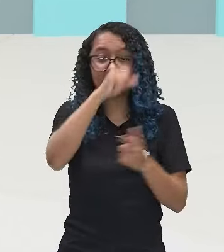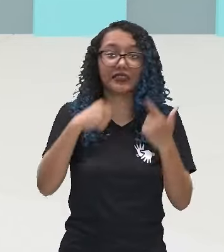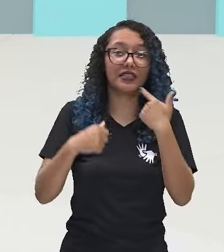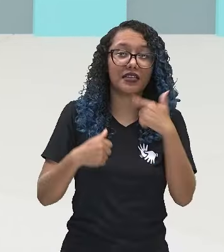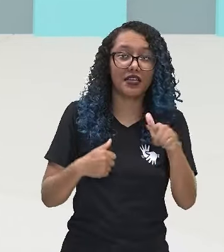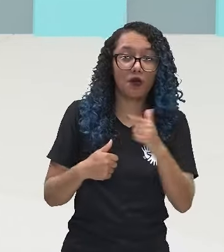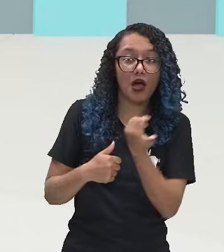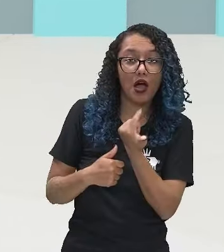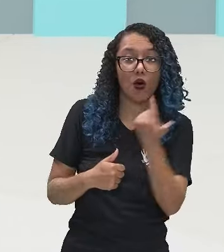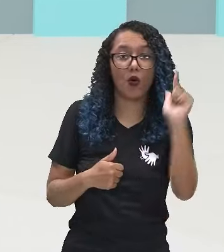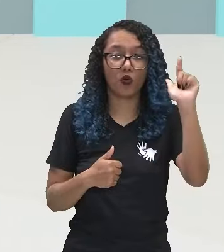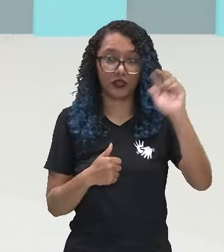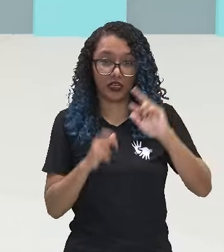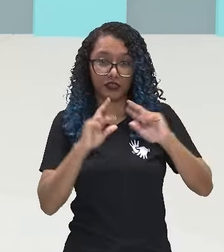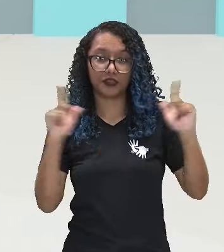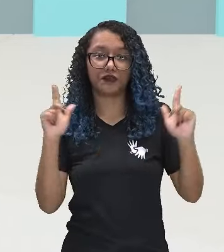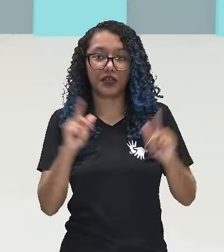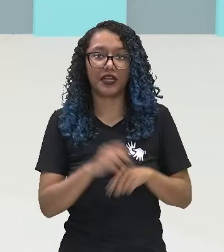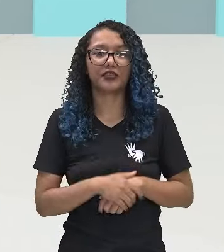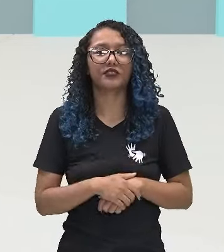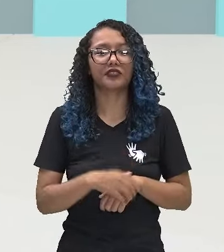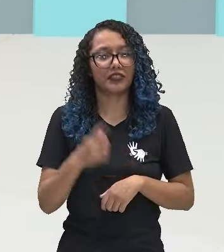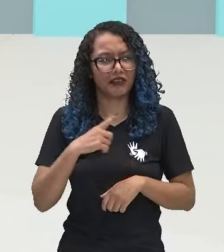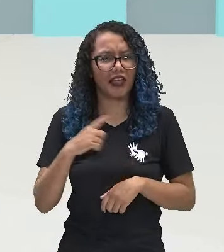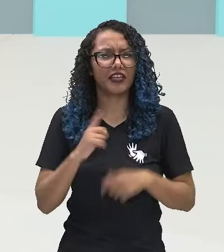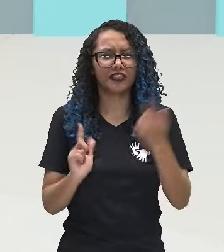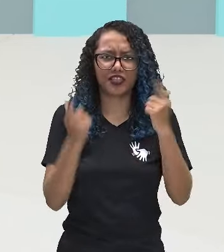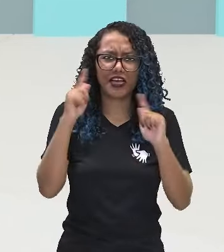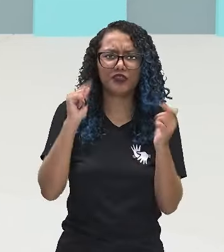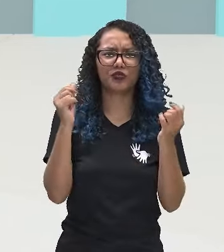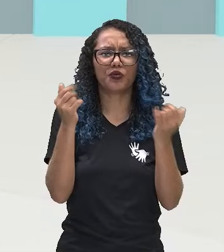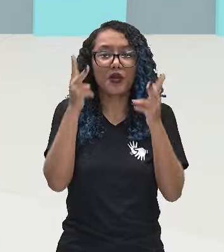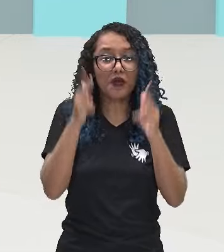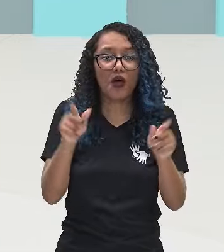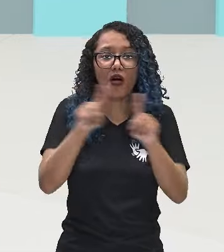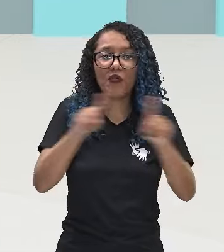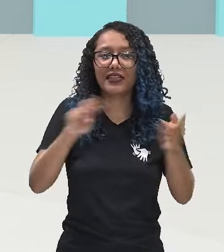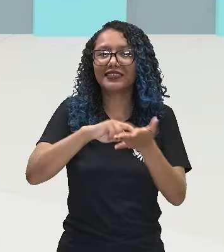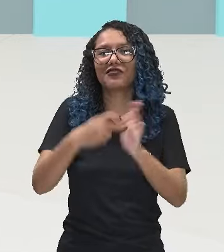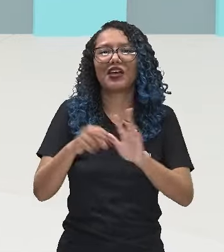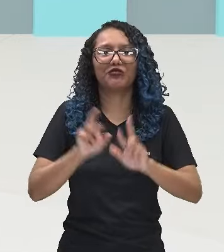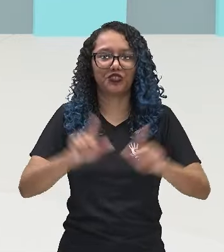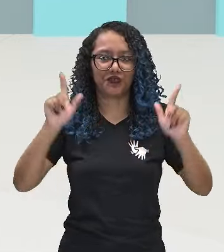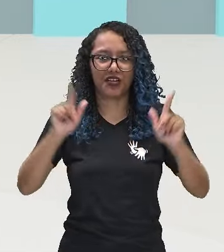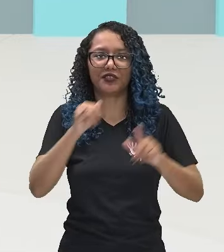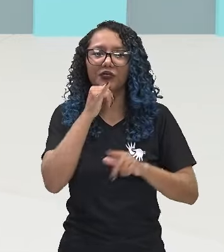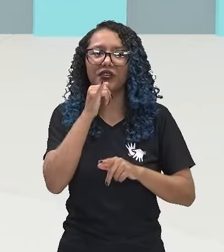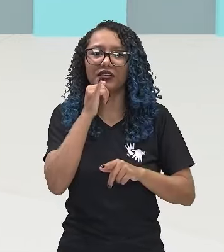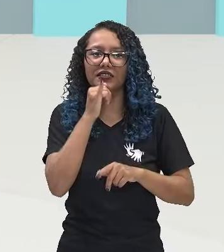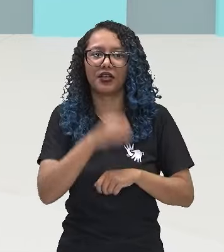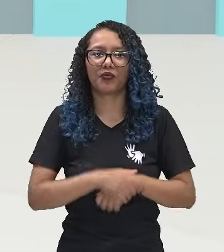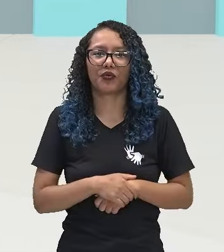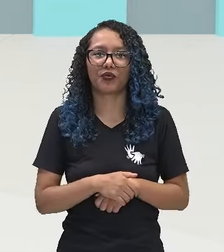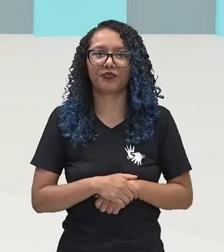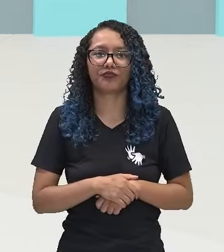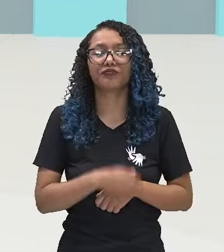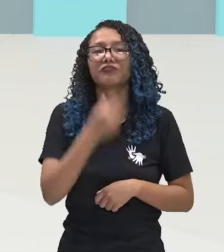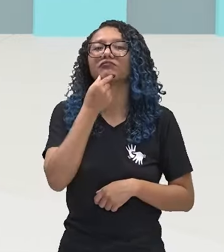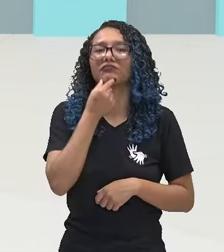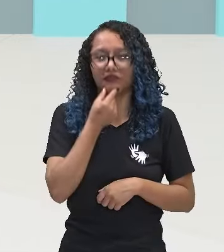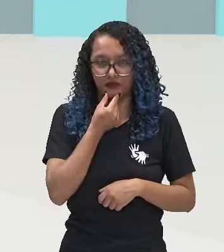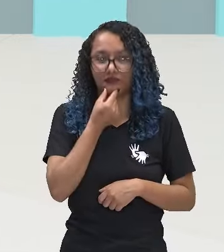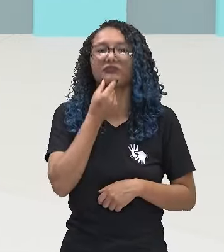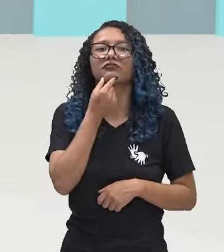idênticos com significados diferentes, dependendo da cultura. Por exemplo, acenar com a cabeça para cima e para baixo